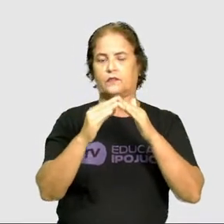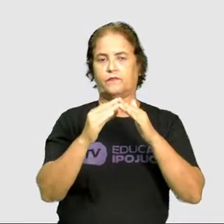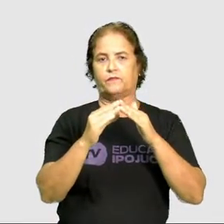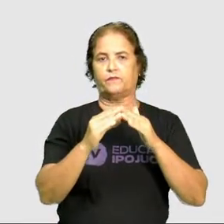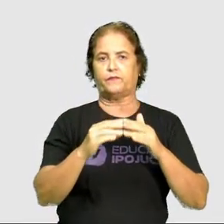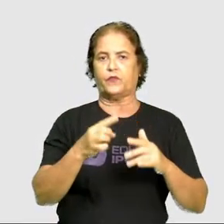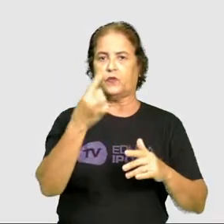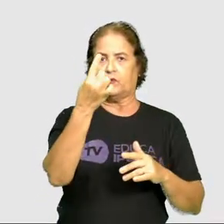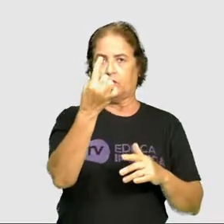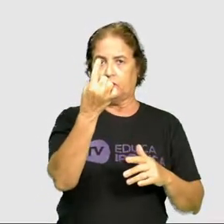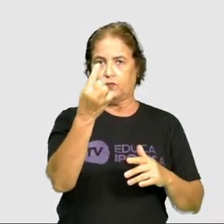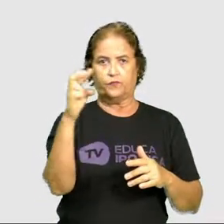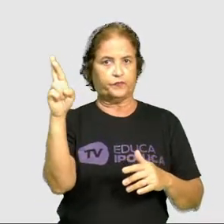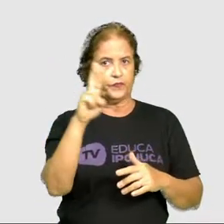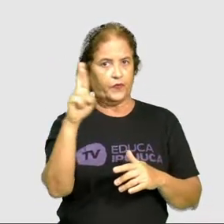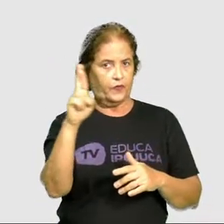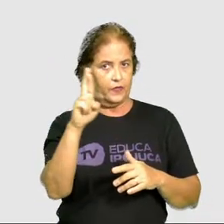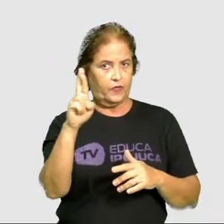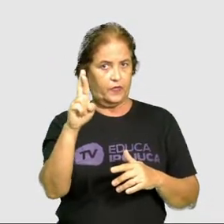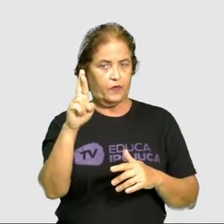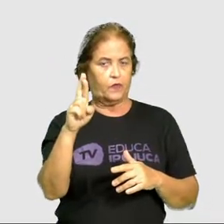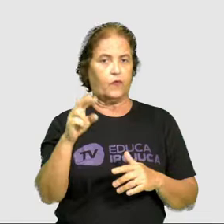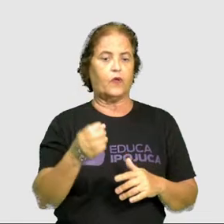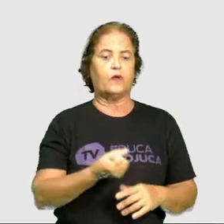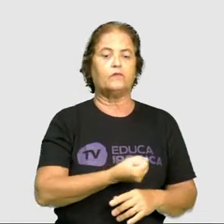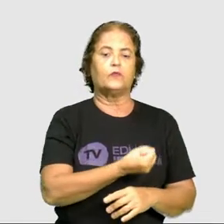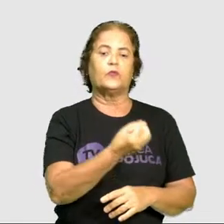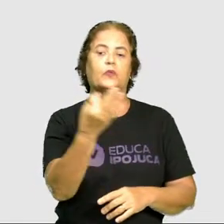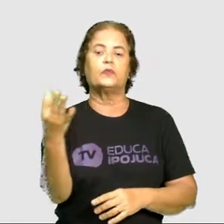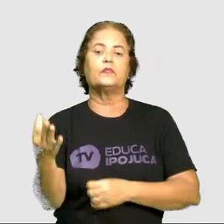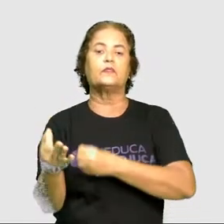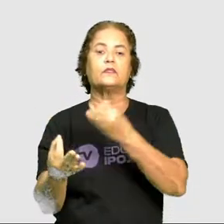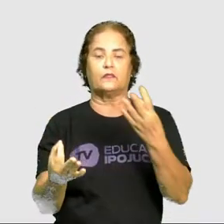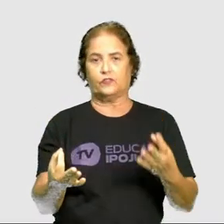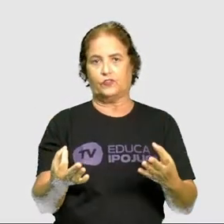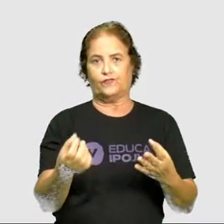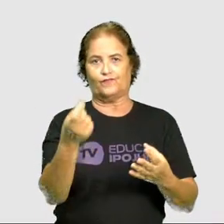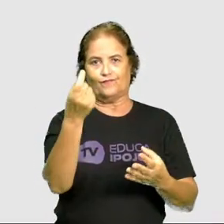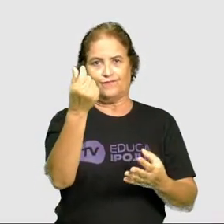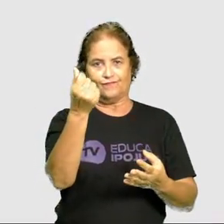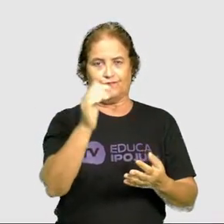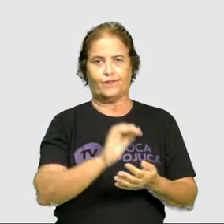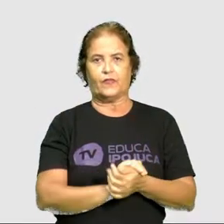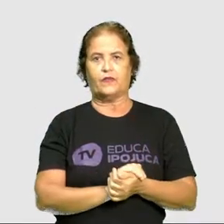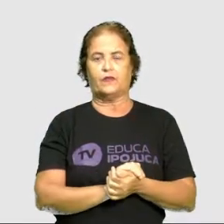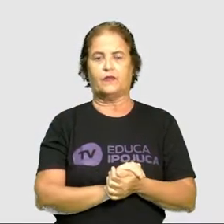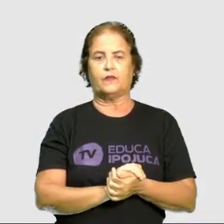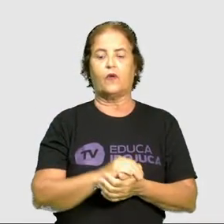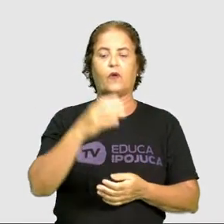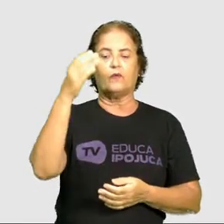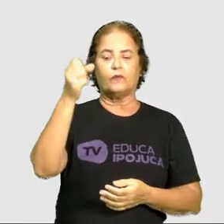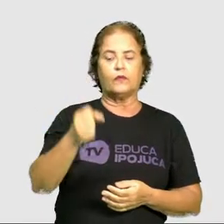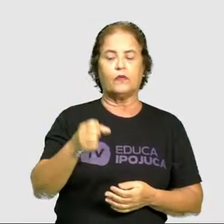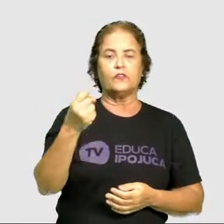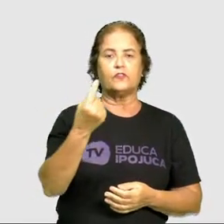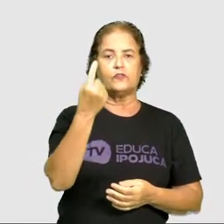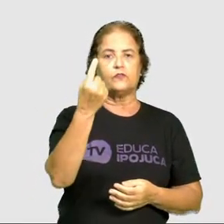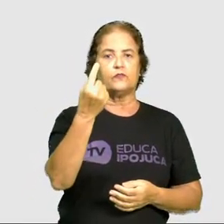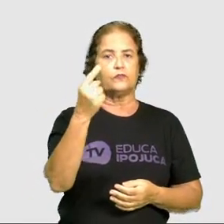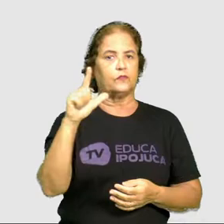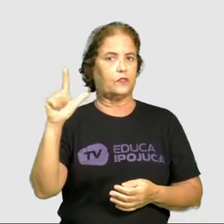é contagem, porque é a contagem de dinheiro. Percebendo que o litro de leite é uma medição.